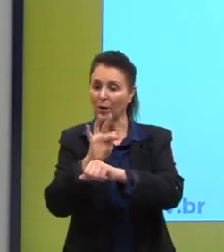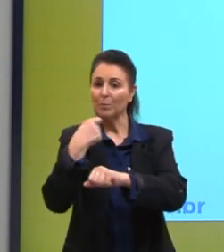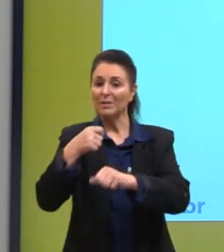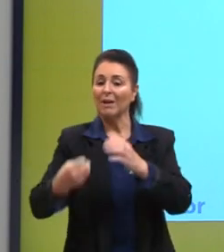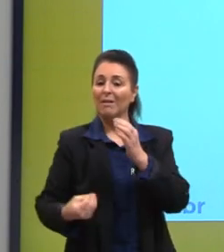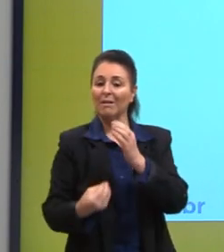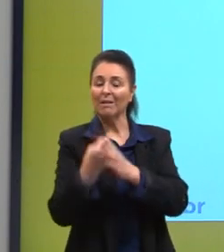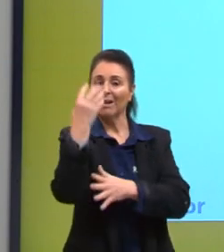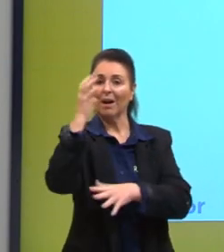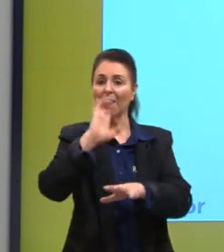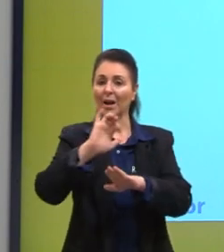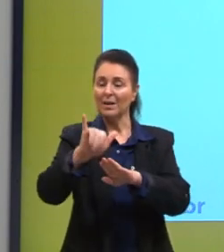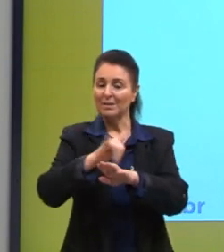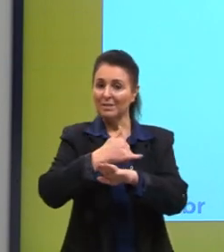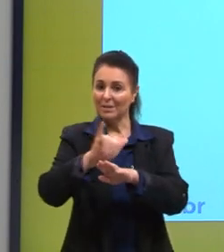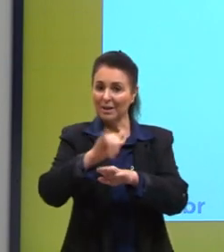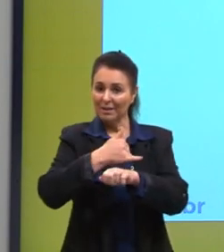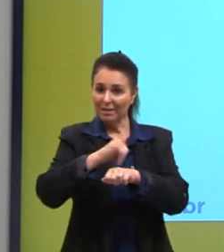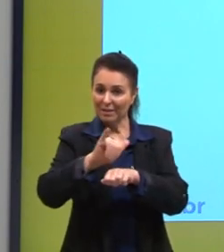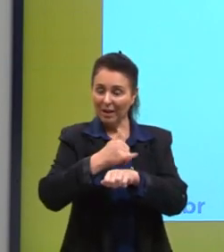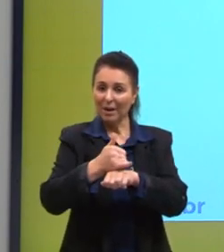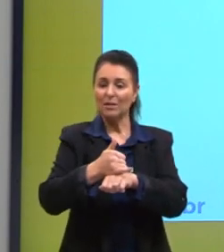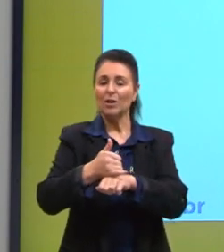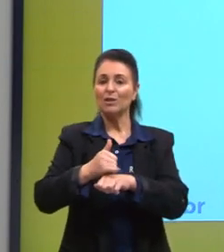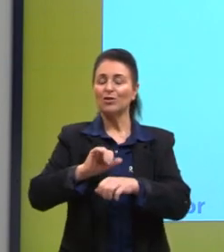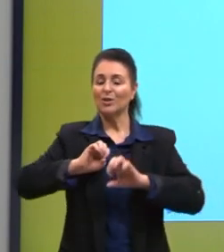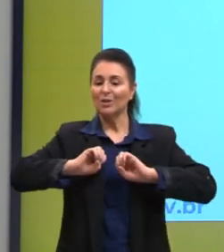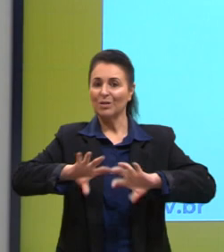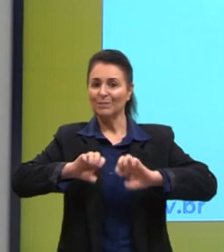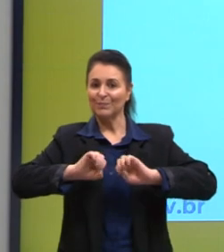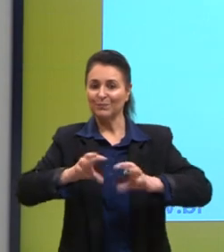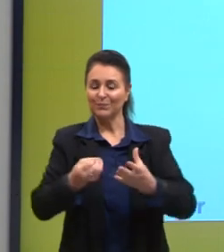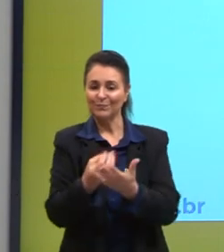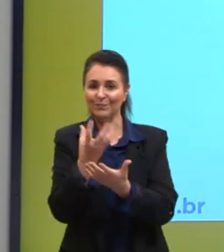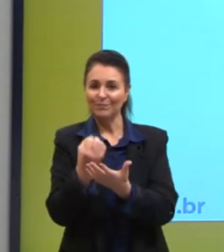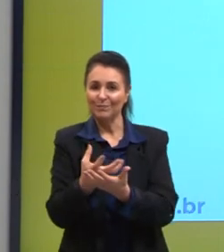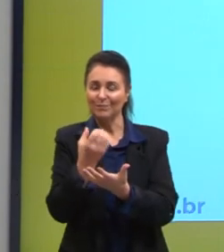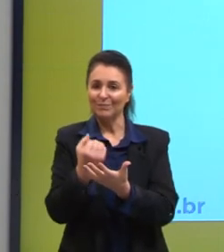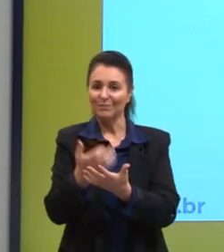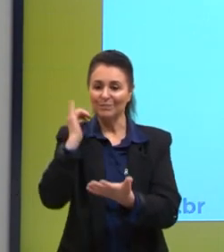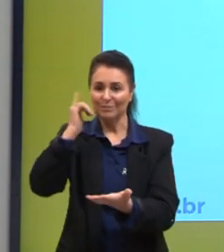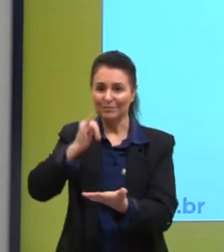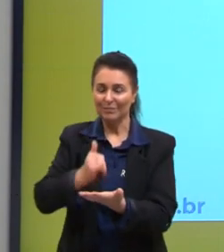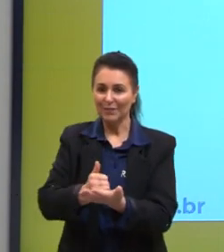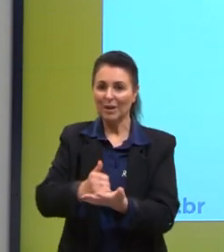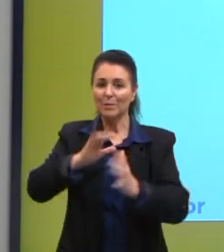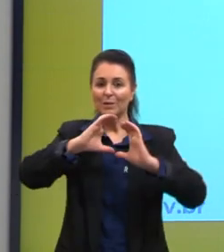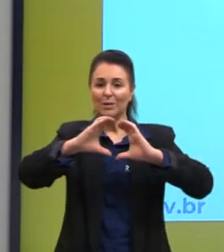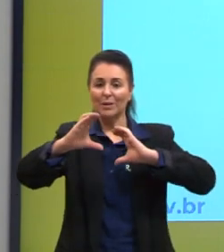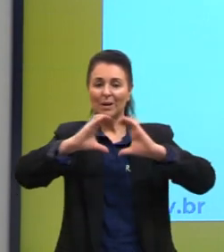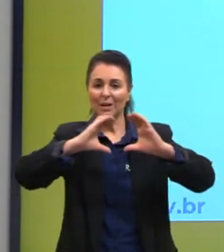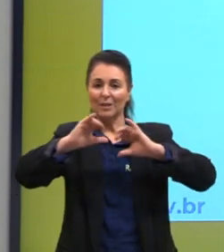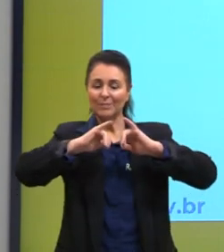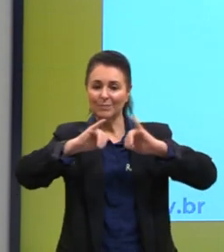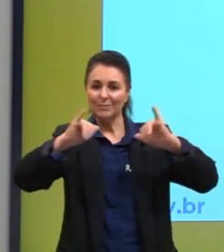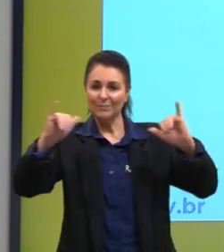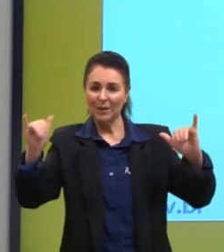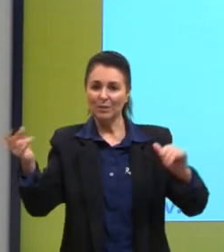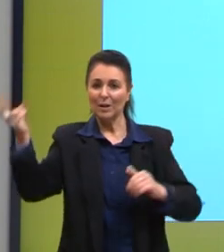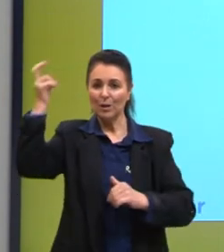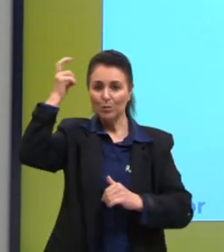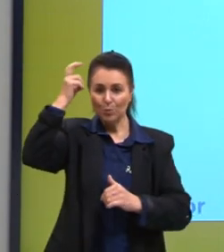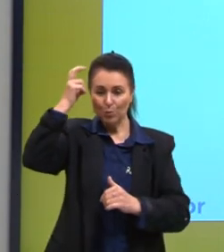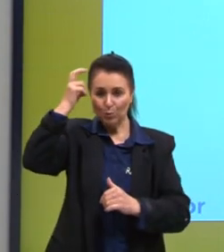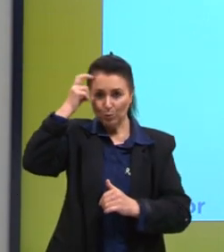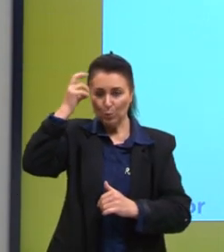estratégias de alfabetização eletrônica que passam a ser grande canal de informação das culturas segmentadas no